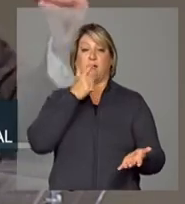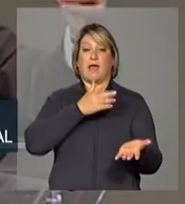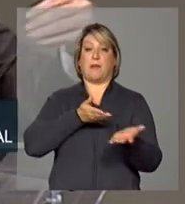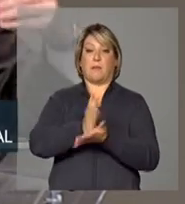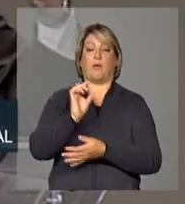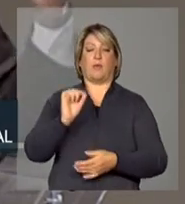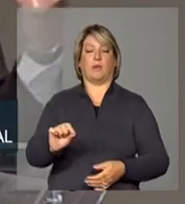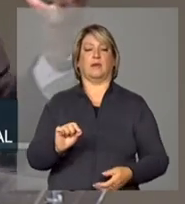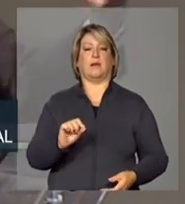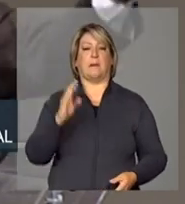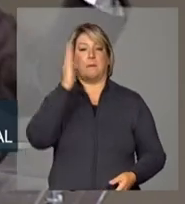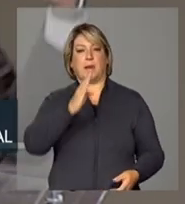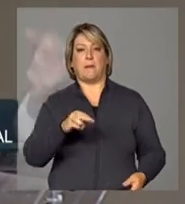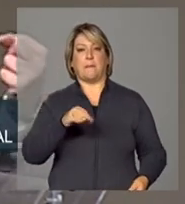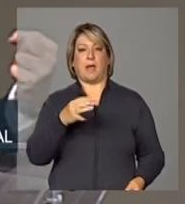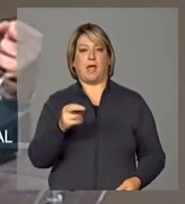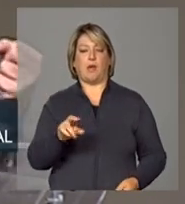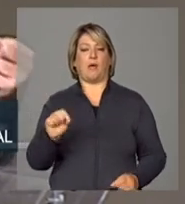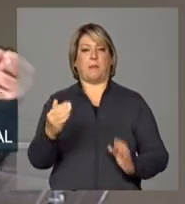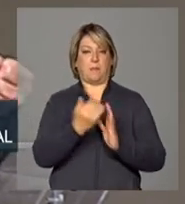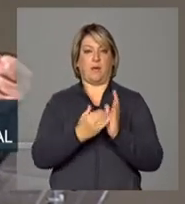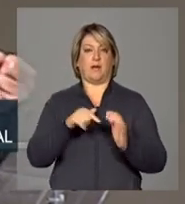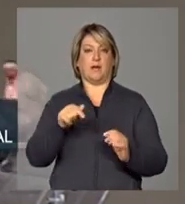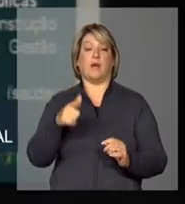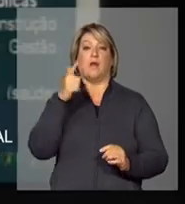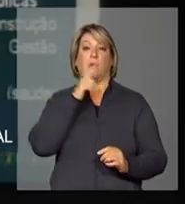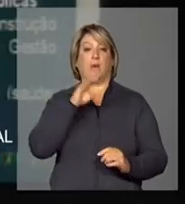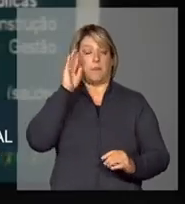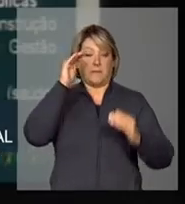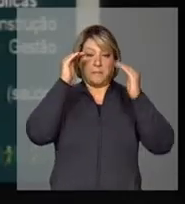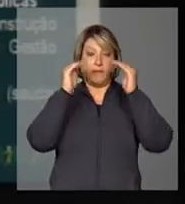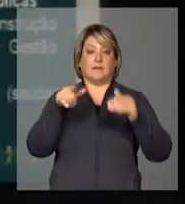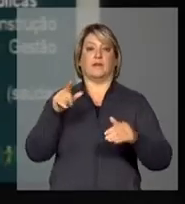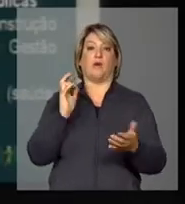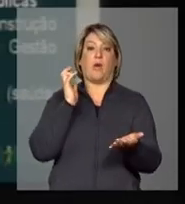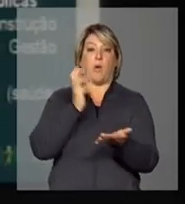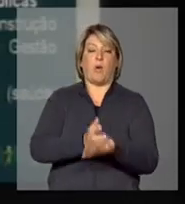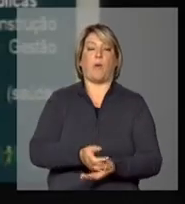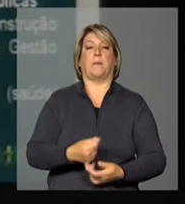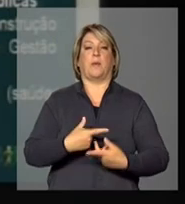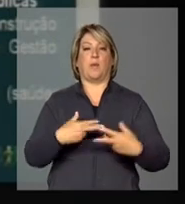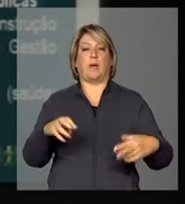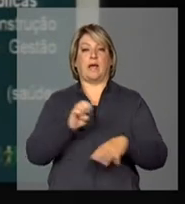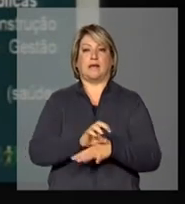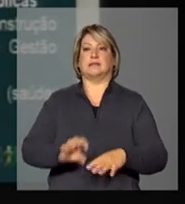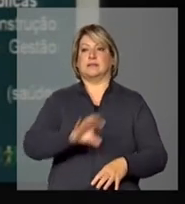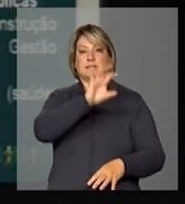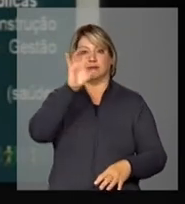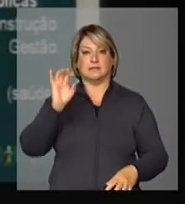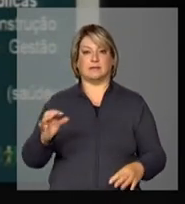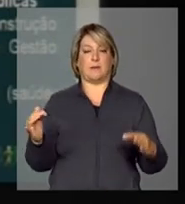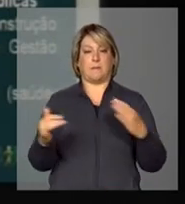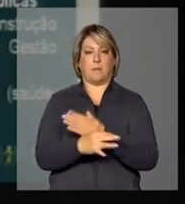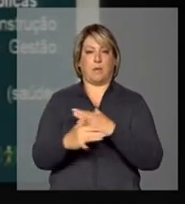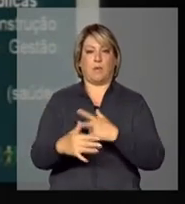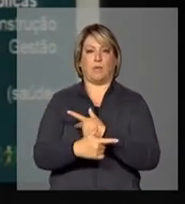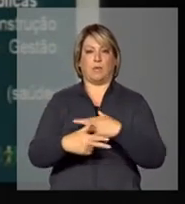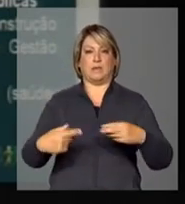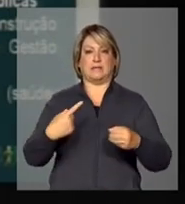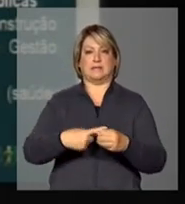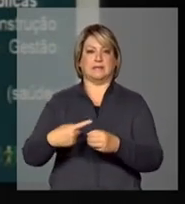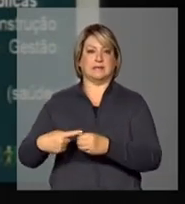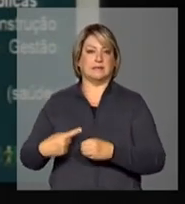Brasil Maior, uma legislação que dá preferência para compras estaduais, no âmbito da mobilidade urbana, na construção